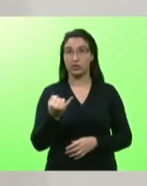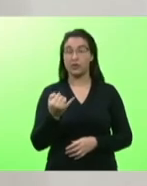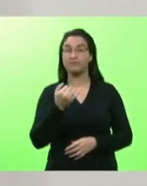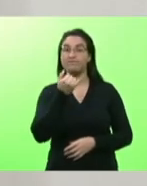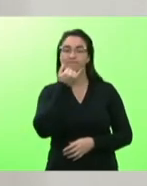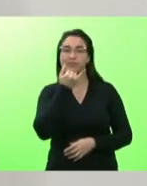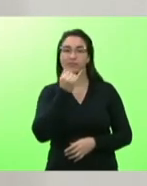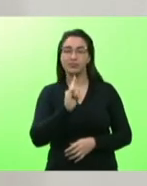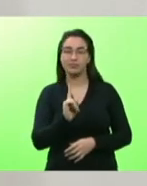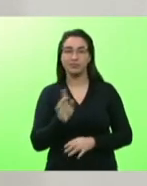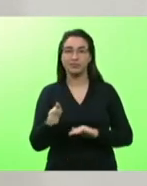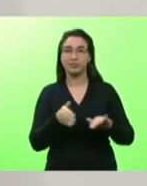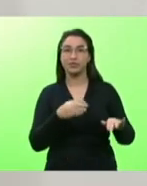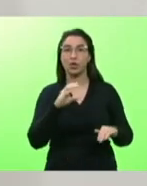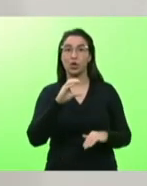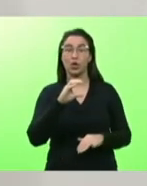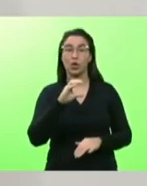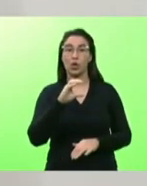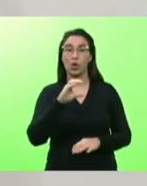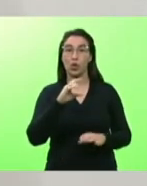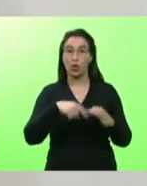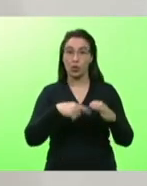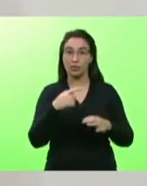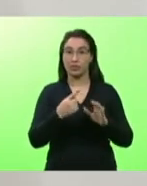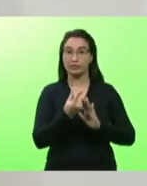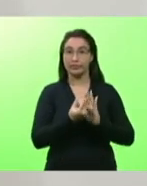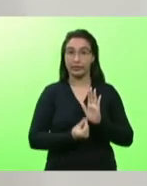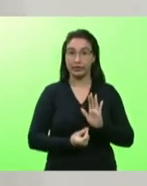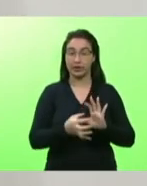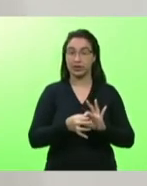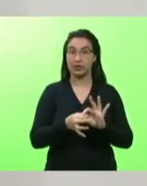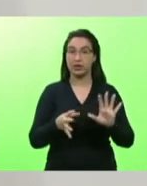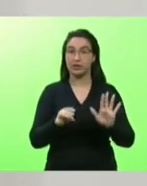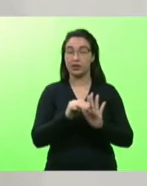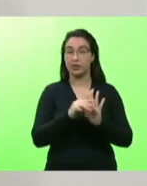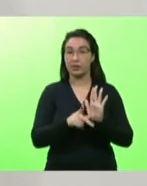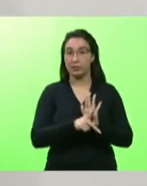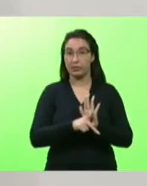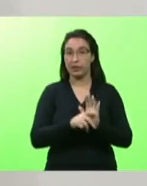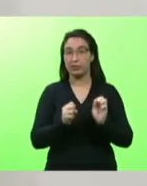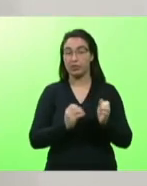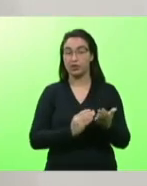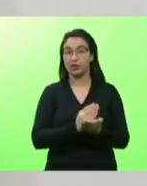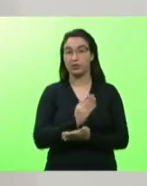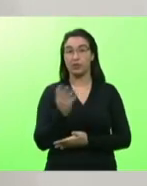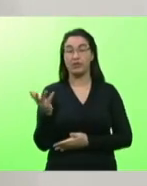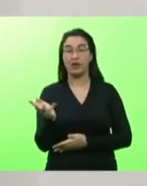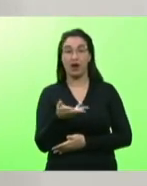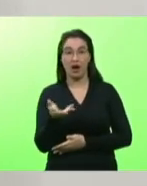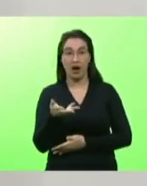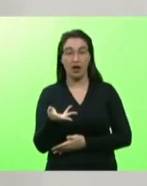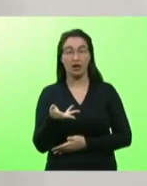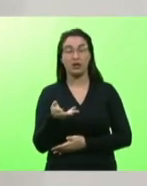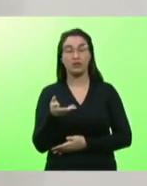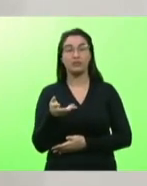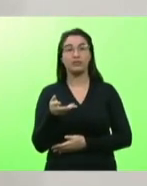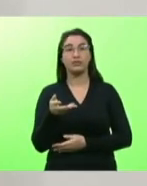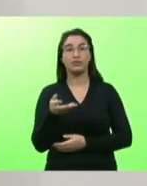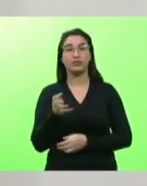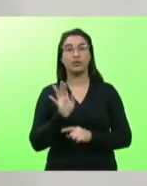comissão de finanças que libere essa medida provisória para que a possa aprovar o mais rápido possível e beneficiar aquele que precisa